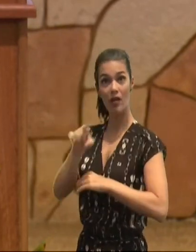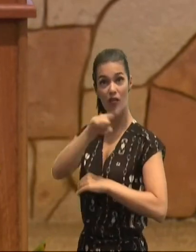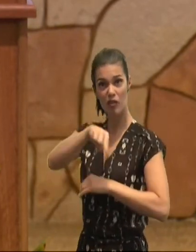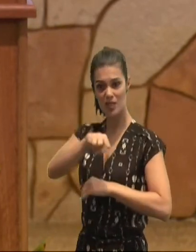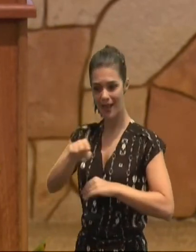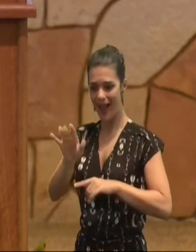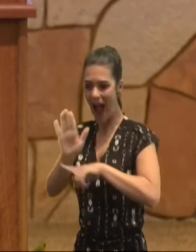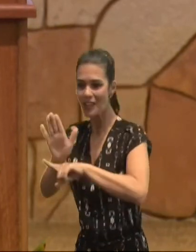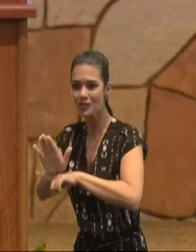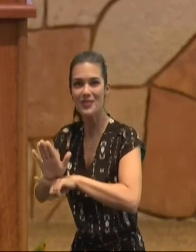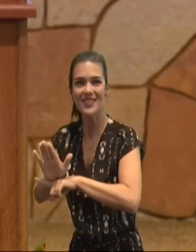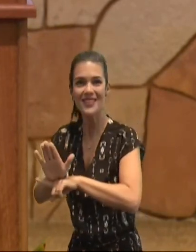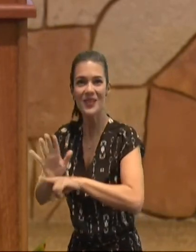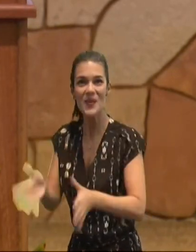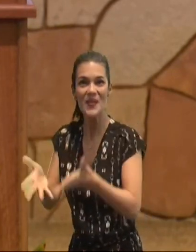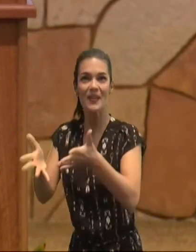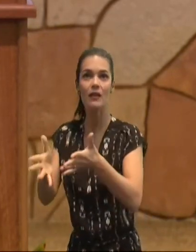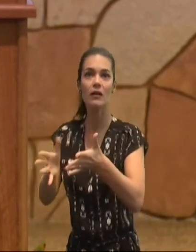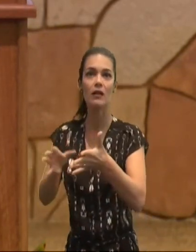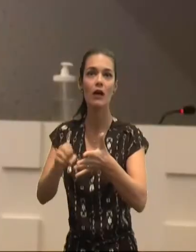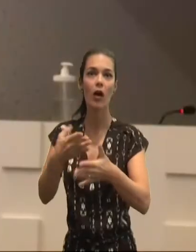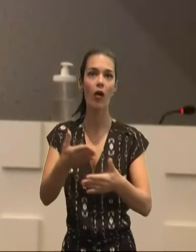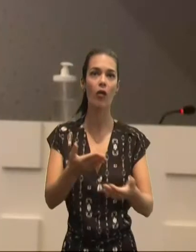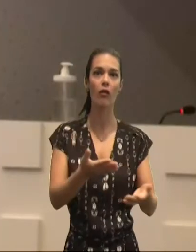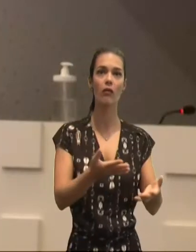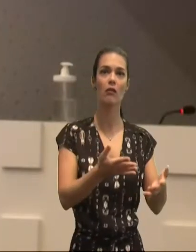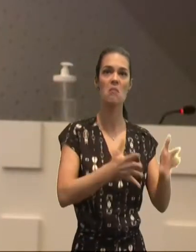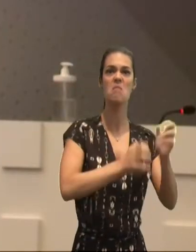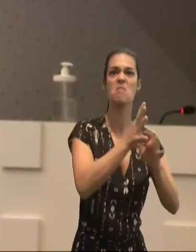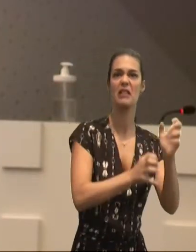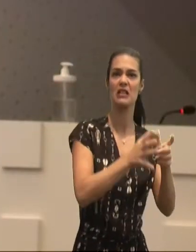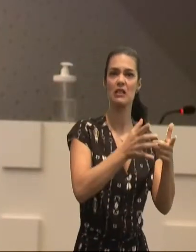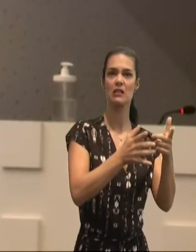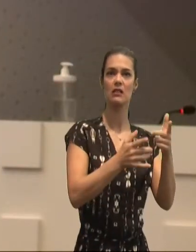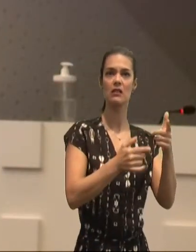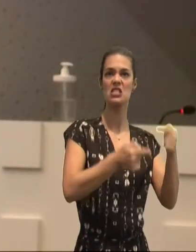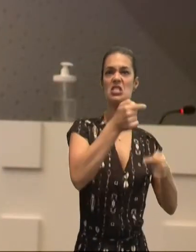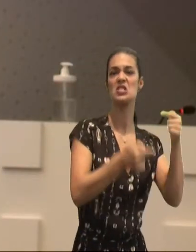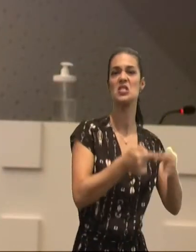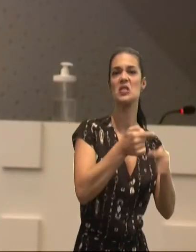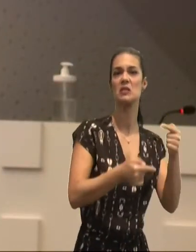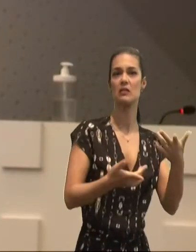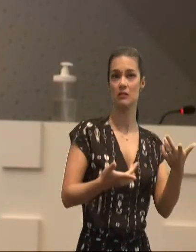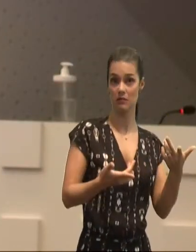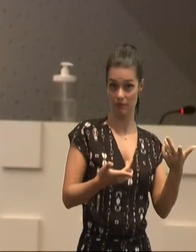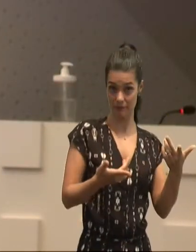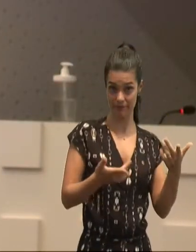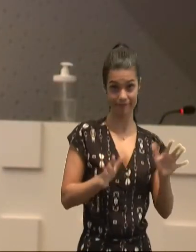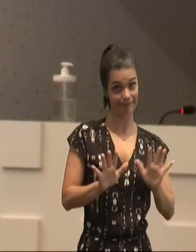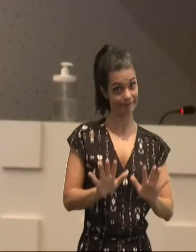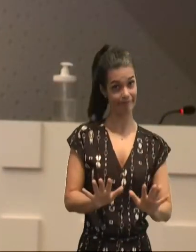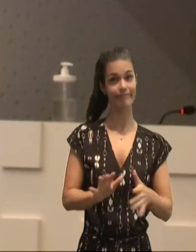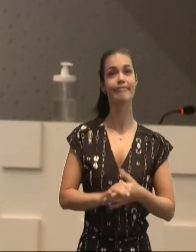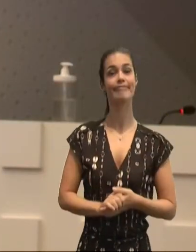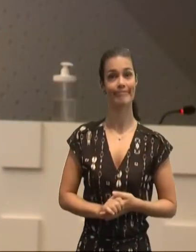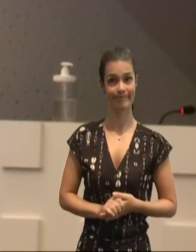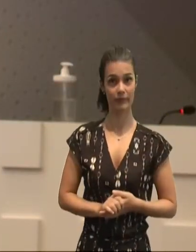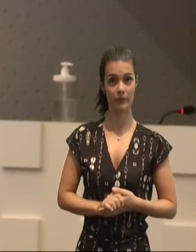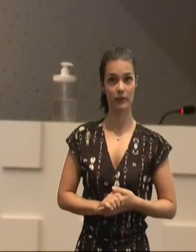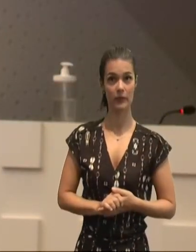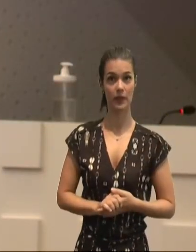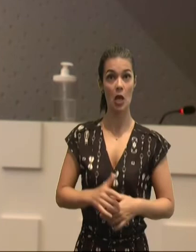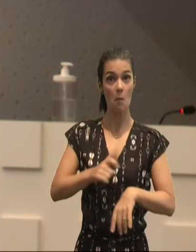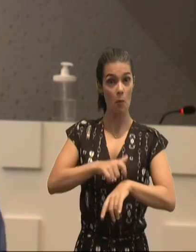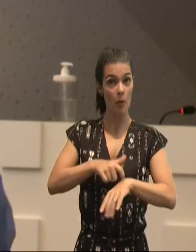você está semeando paz, ou está semeando dissensão, guerra, mais do que nunca, nesse momento,